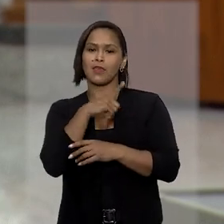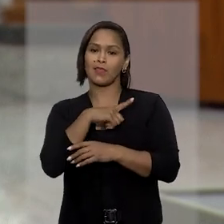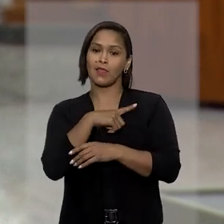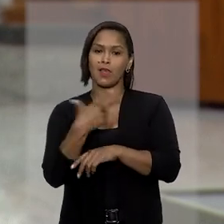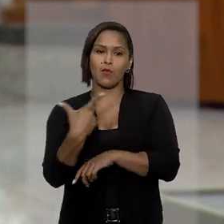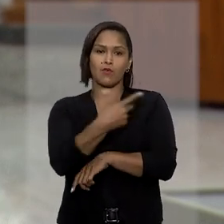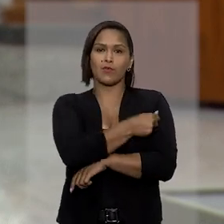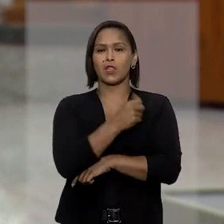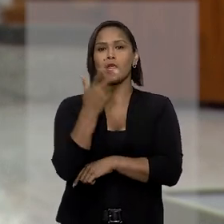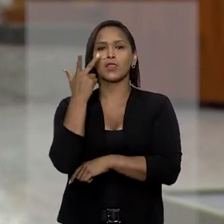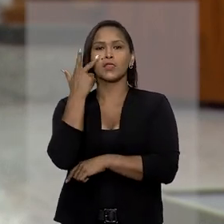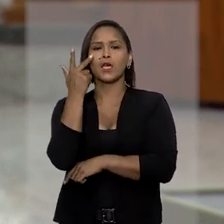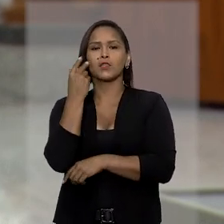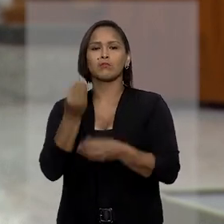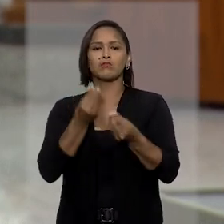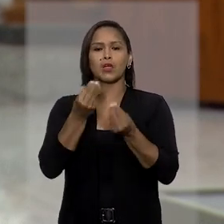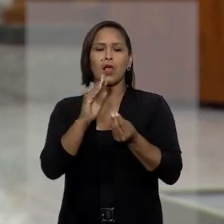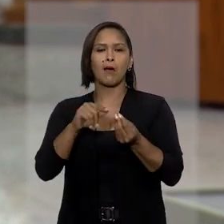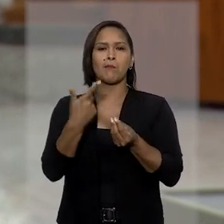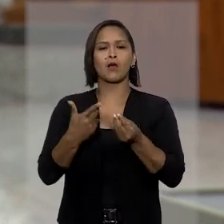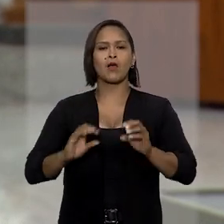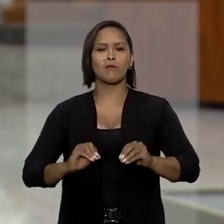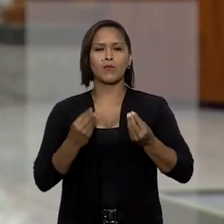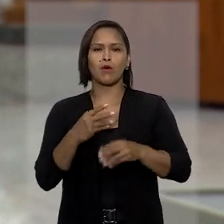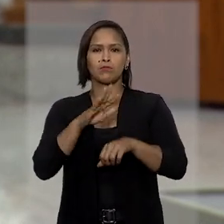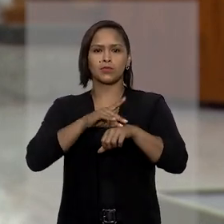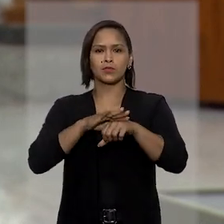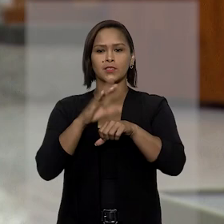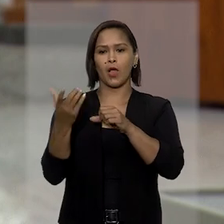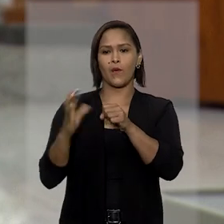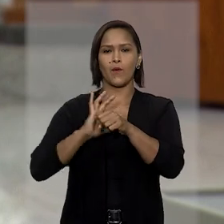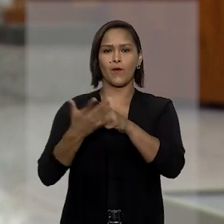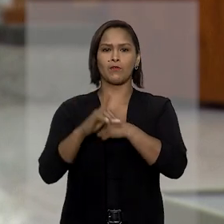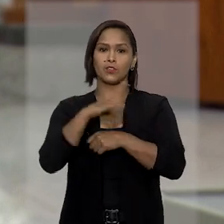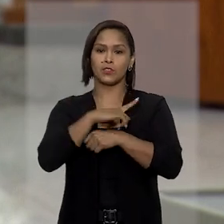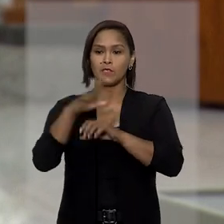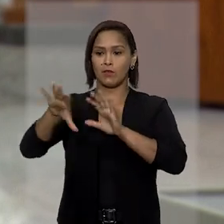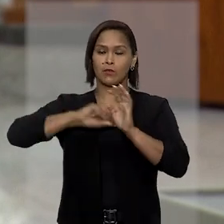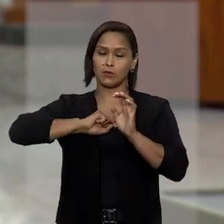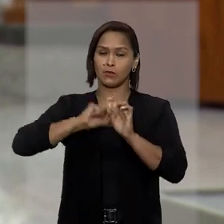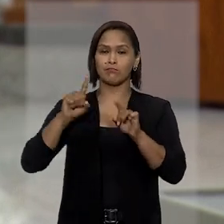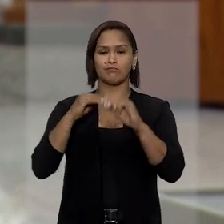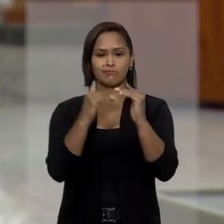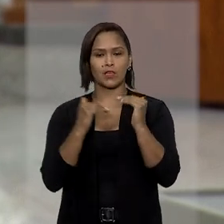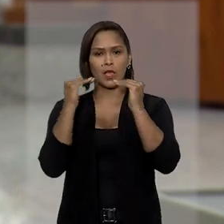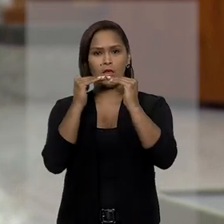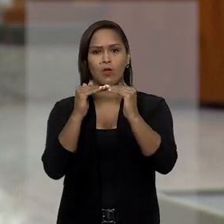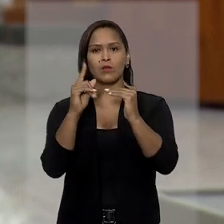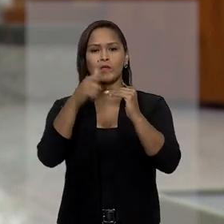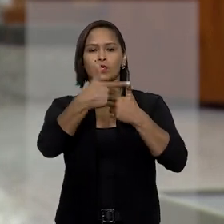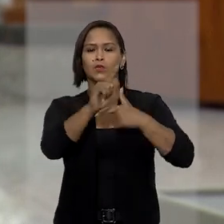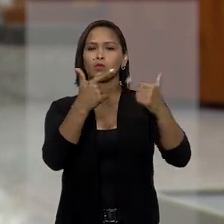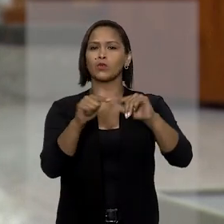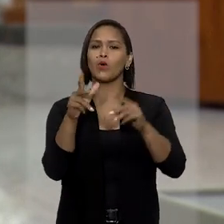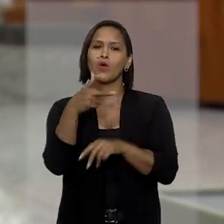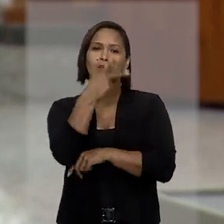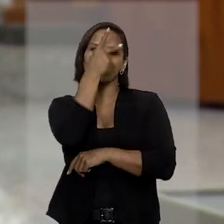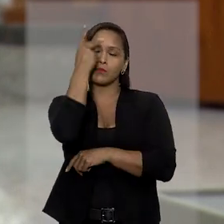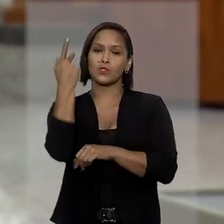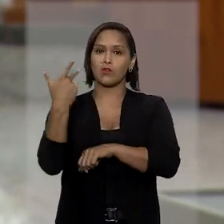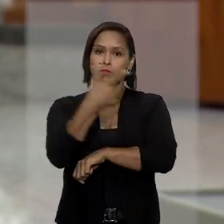sido imunizado de forma natural após se recuperar da Covid-19, o que o colocaria em patamar de igualdade com as pessoas